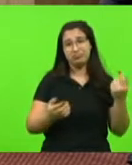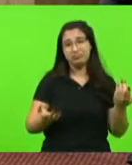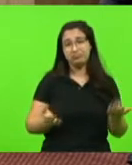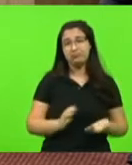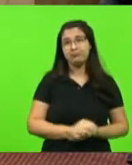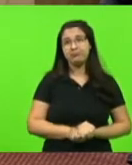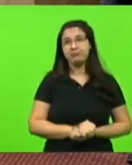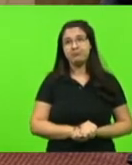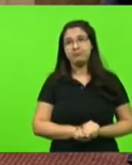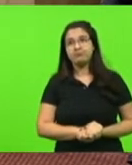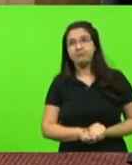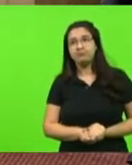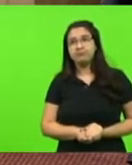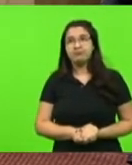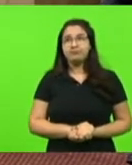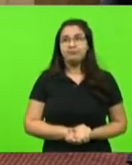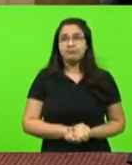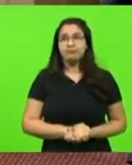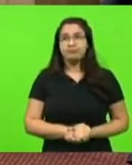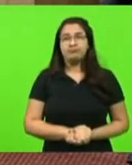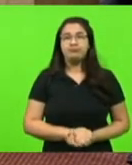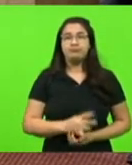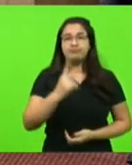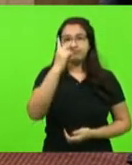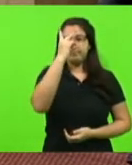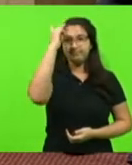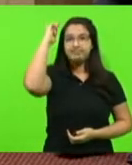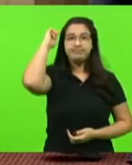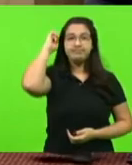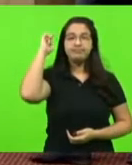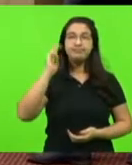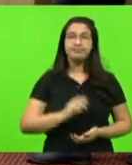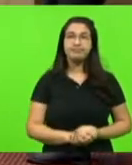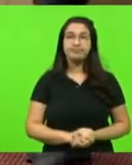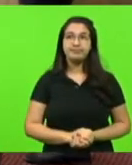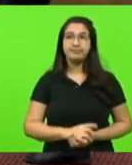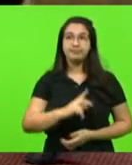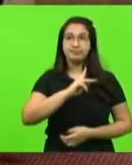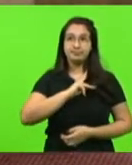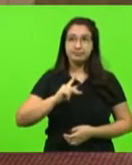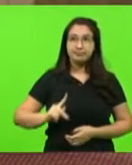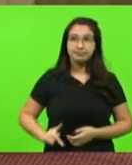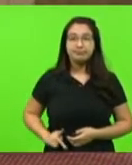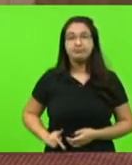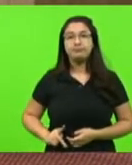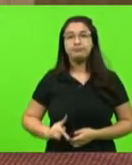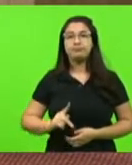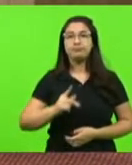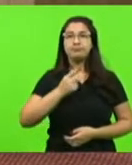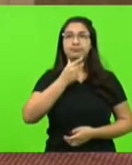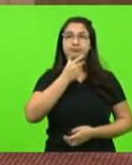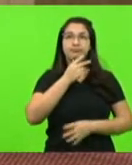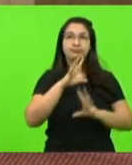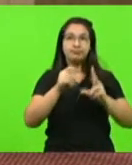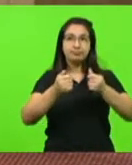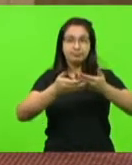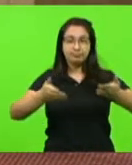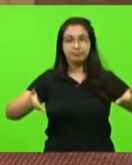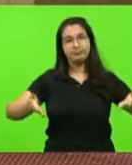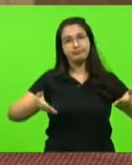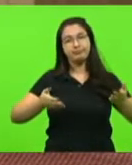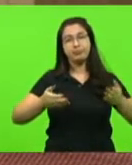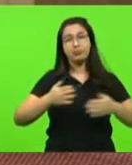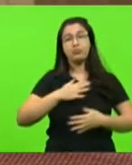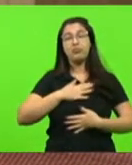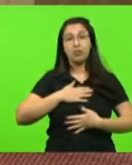Para discutir com a palavra o deputado doutor Vicente Caroprezo. Senhor presidente, senhoras senhores deputados, é louvável também